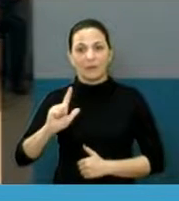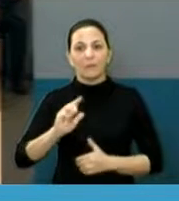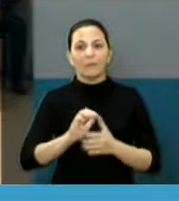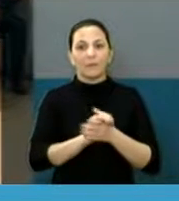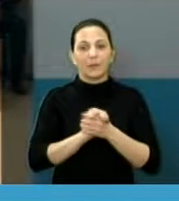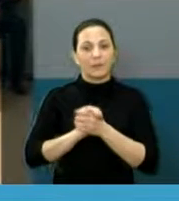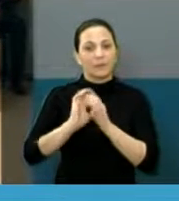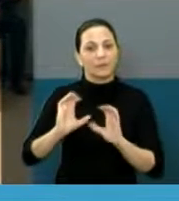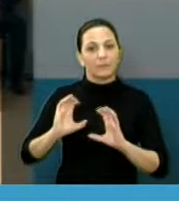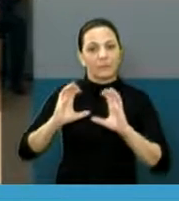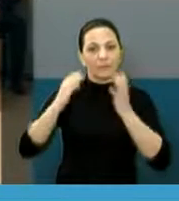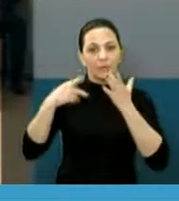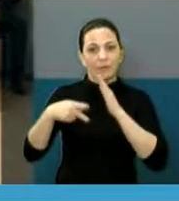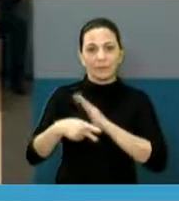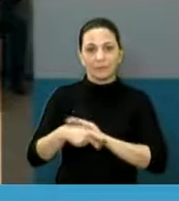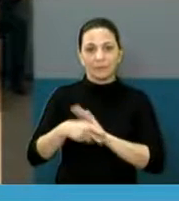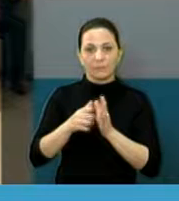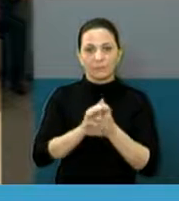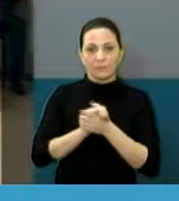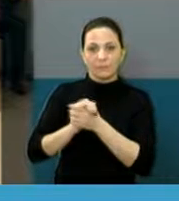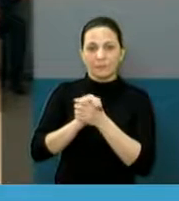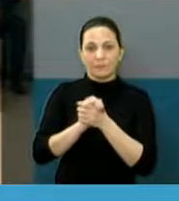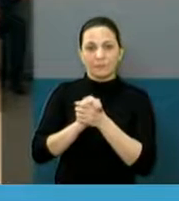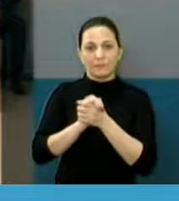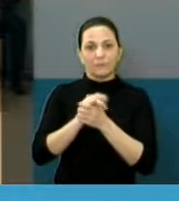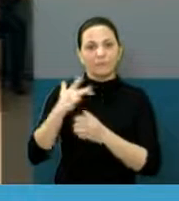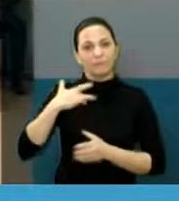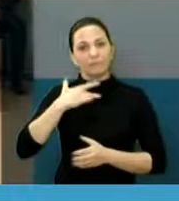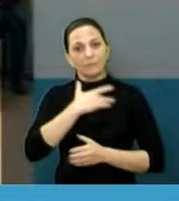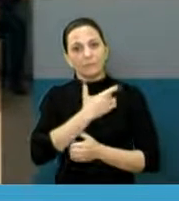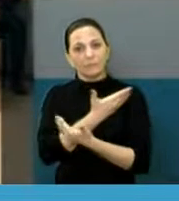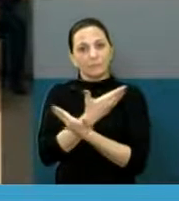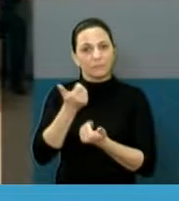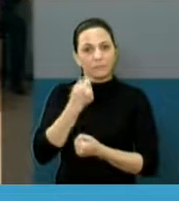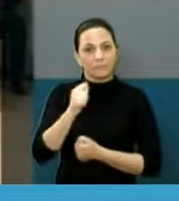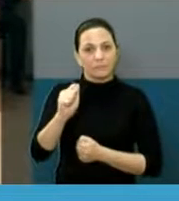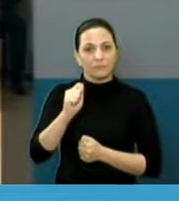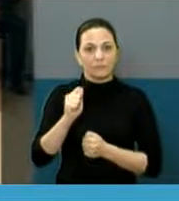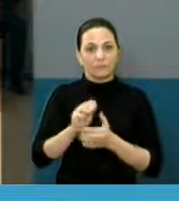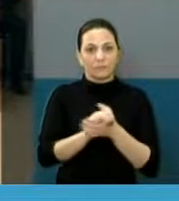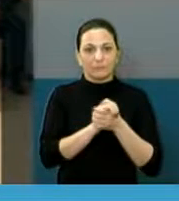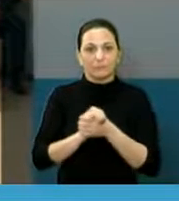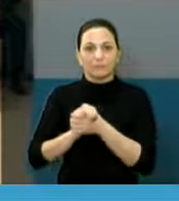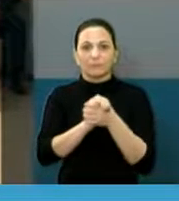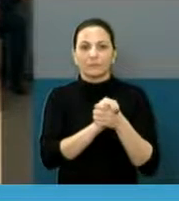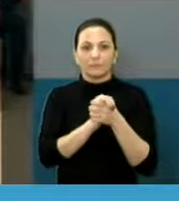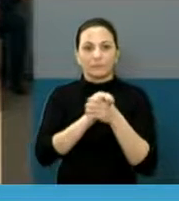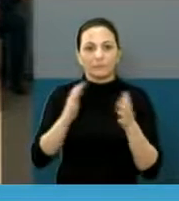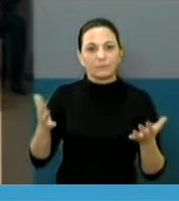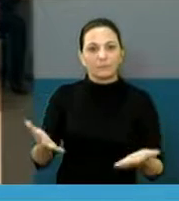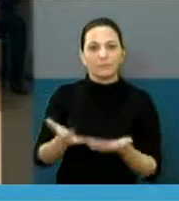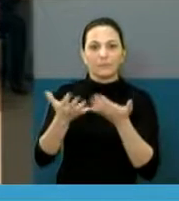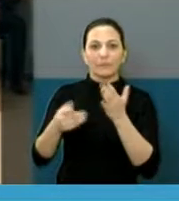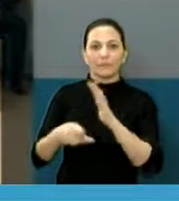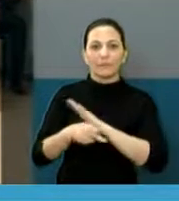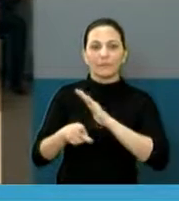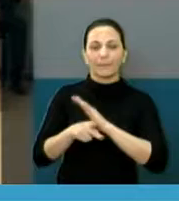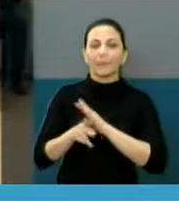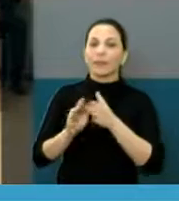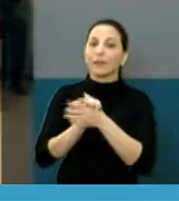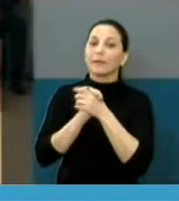parabéns pelo evento, e tudo de bom para vocês e pela associação de vocês. Então, parabéns pela promoção que você fez e pela